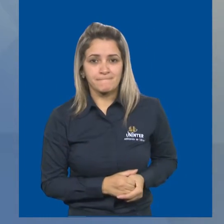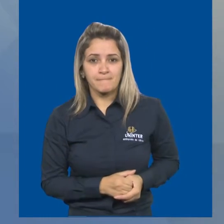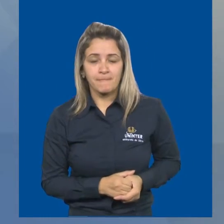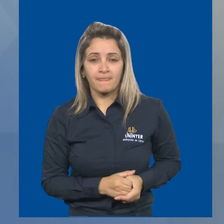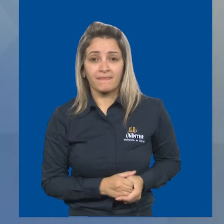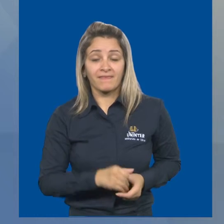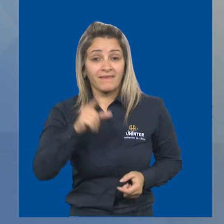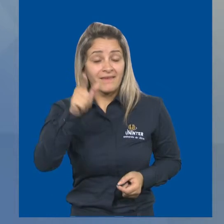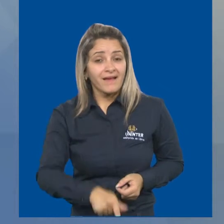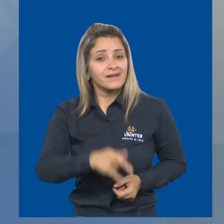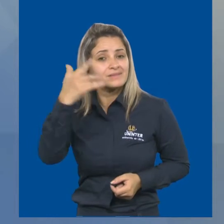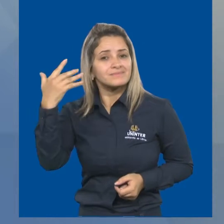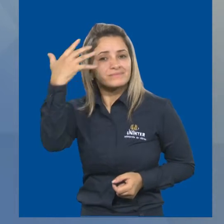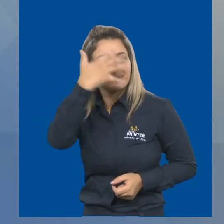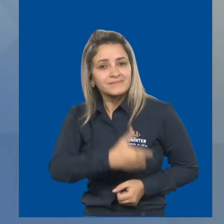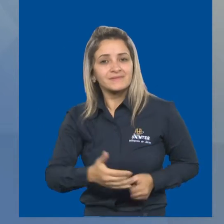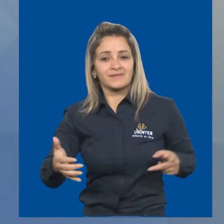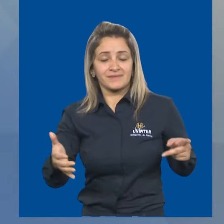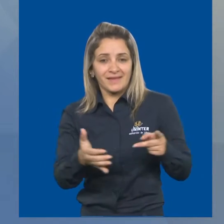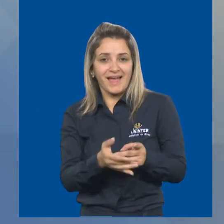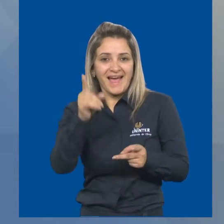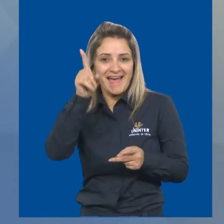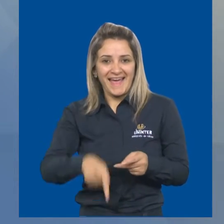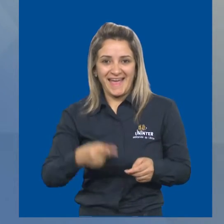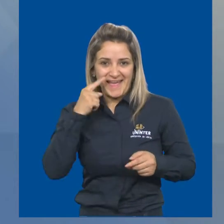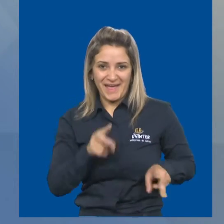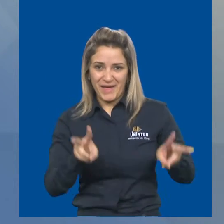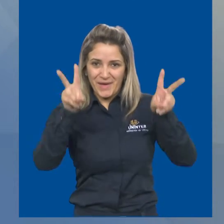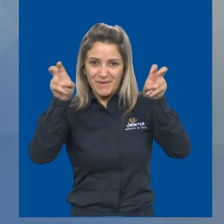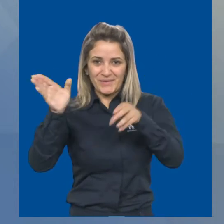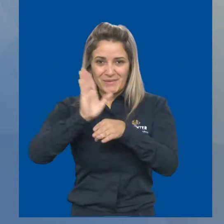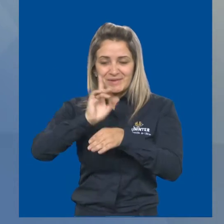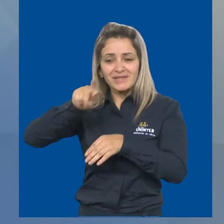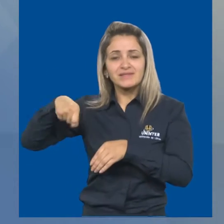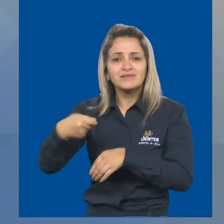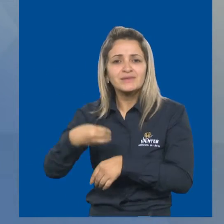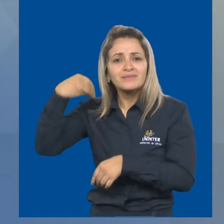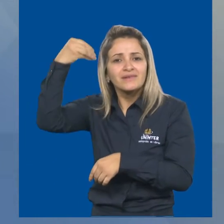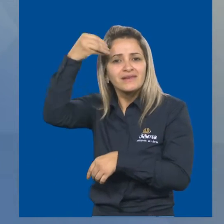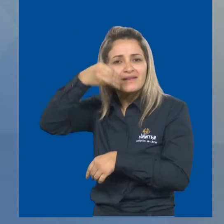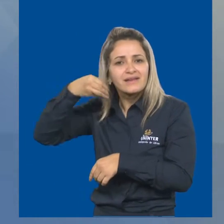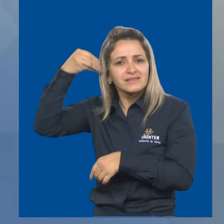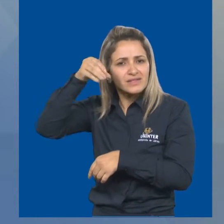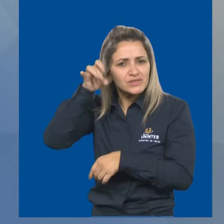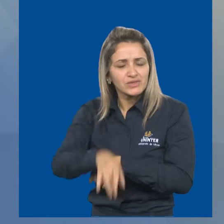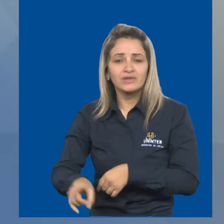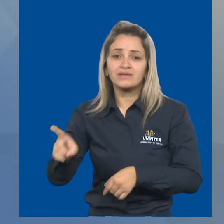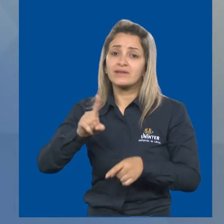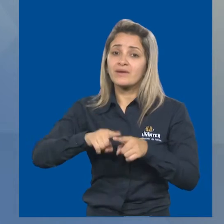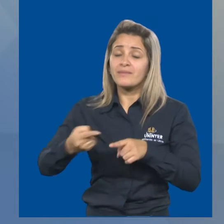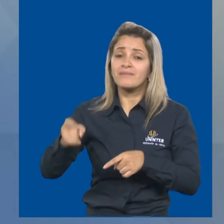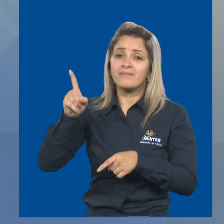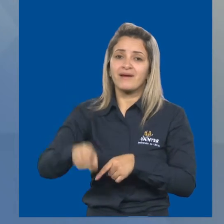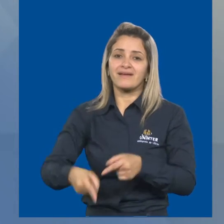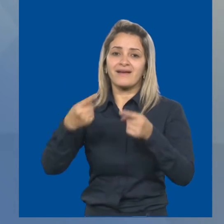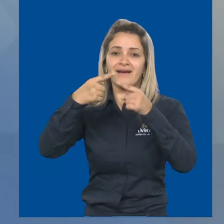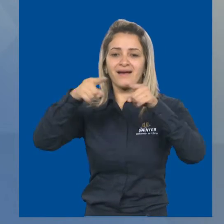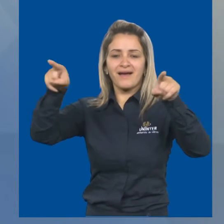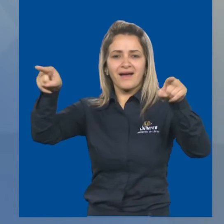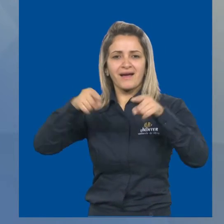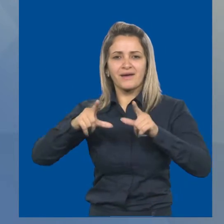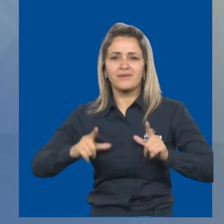Grande Beleza é um excelente filme, não somente pelas reflexões que provoca, mas também pela música,